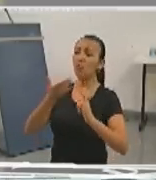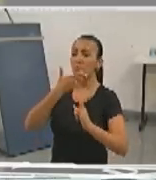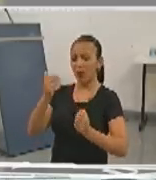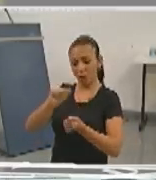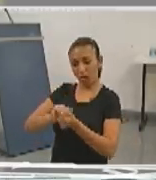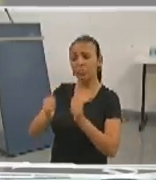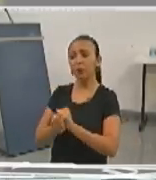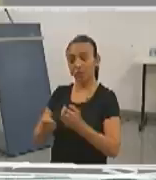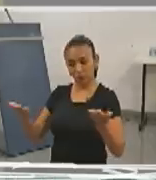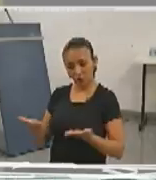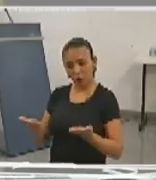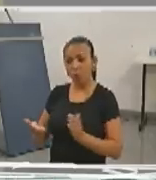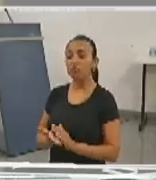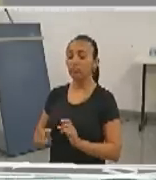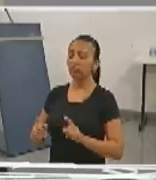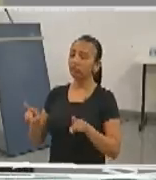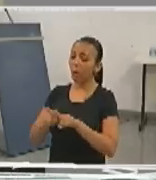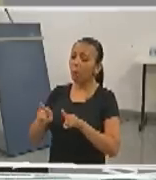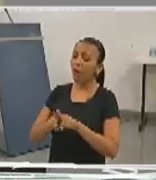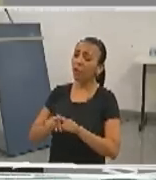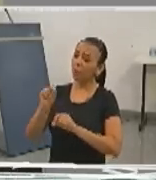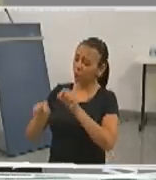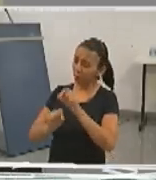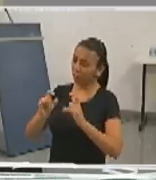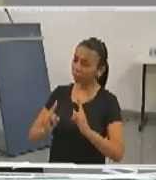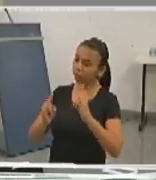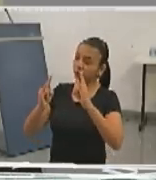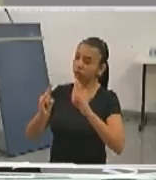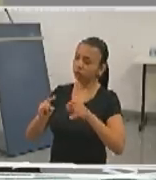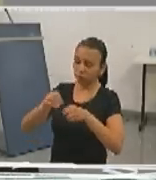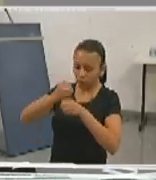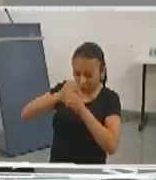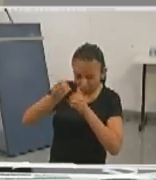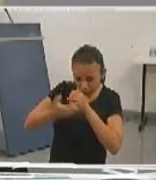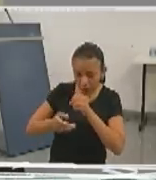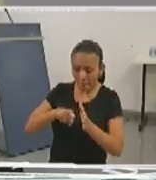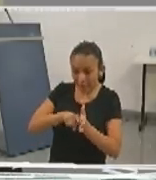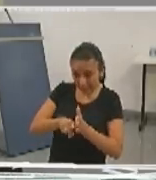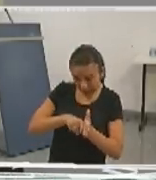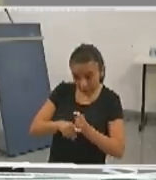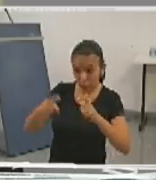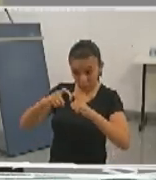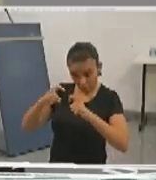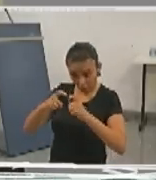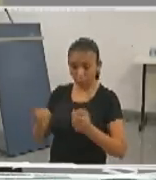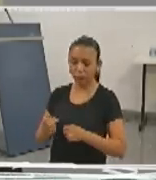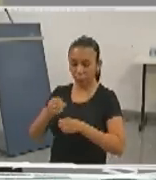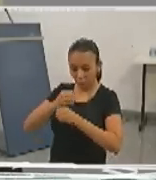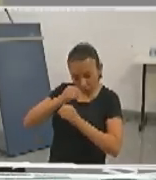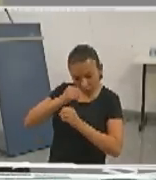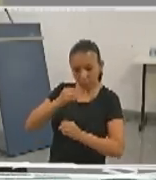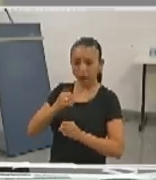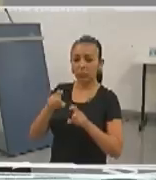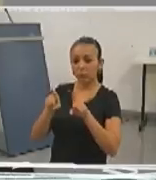os dias atuais. Uma estrutura que tenha laboratório de pesquisa de arquivo médico, laboratórios